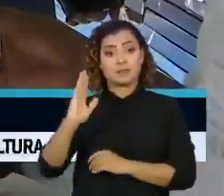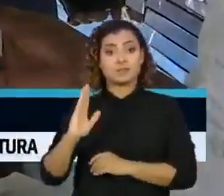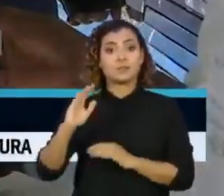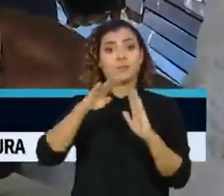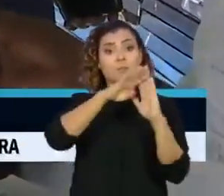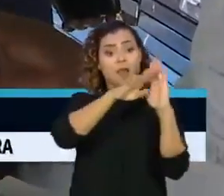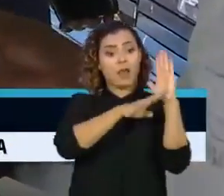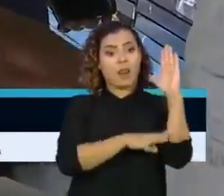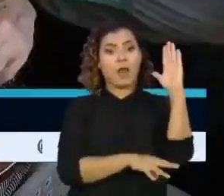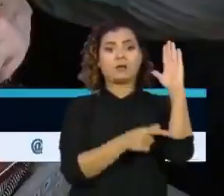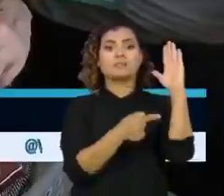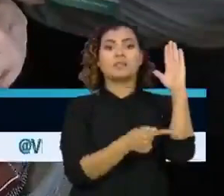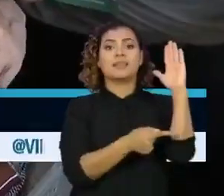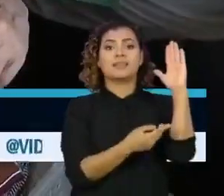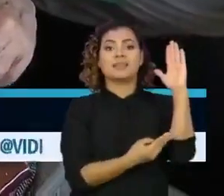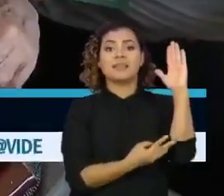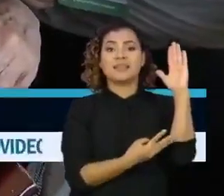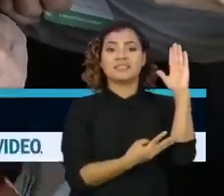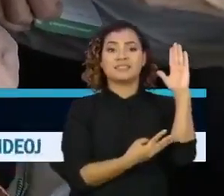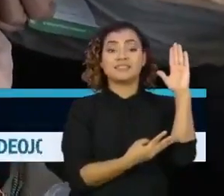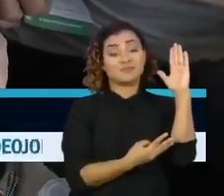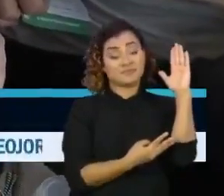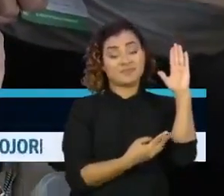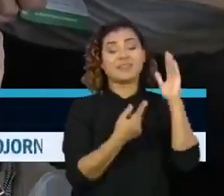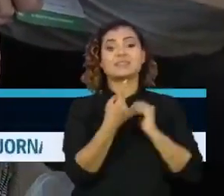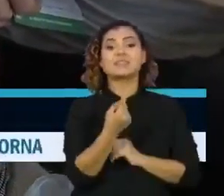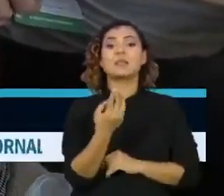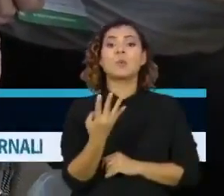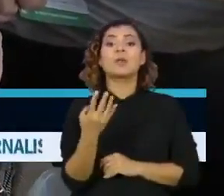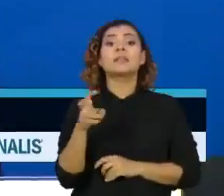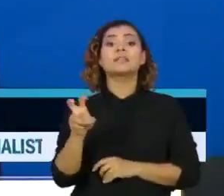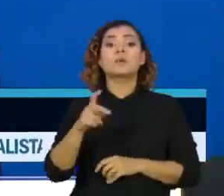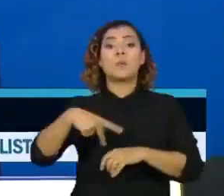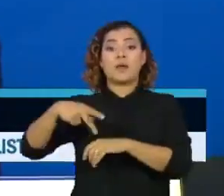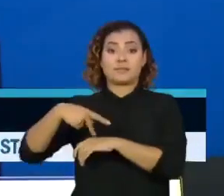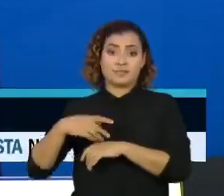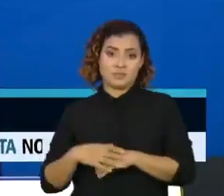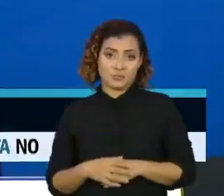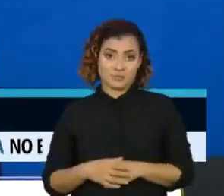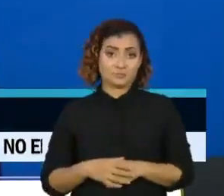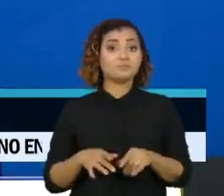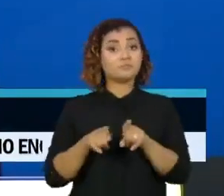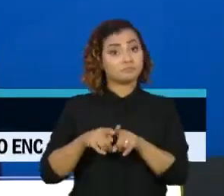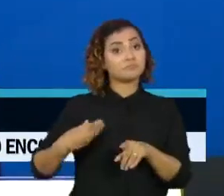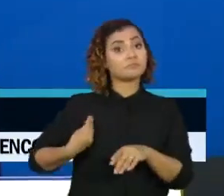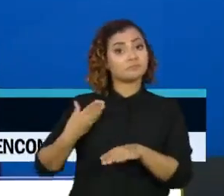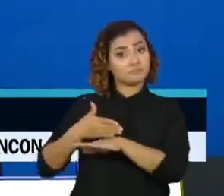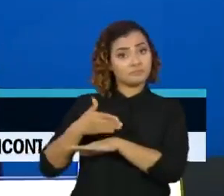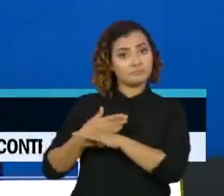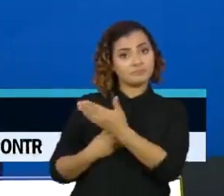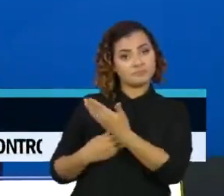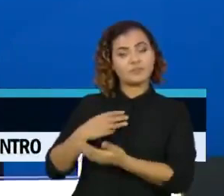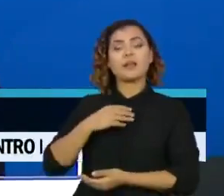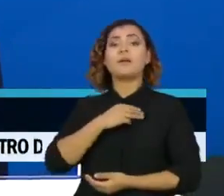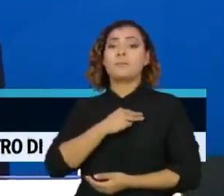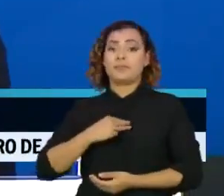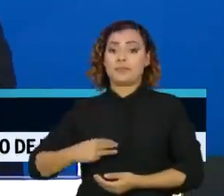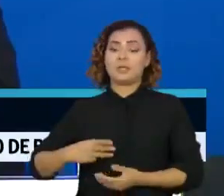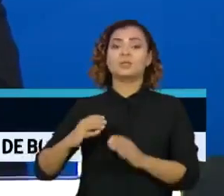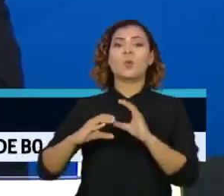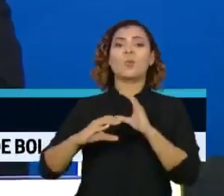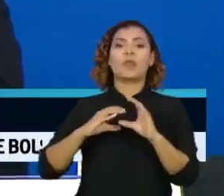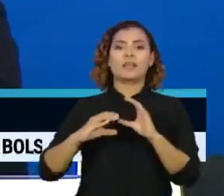posição número 73 em uma lista de 145 nações. Também presente na coletiva, o ministro das